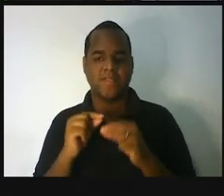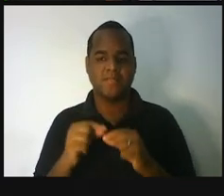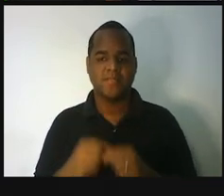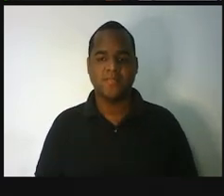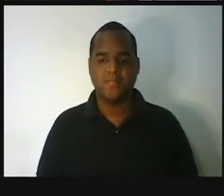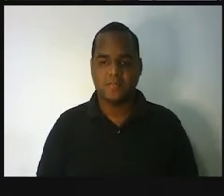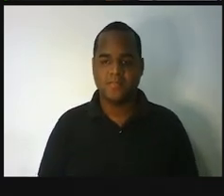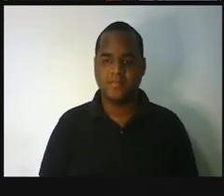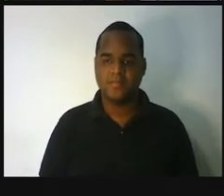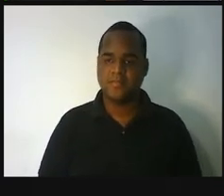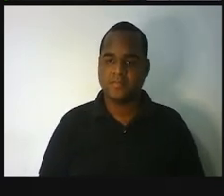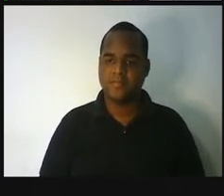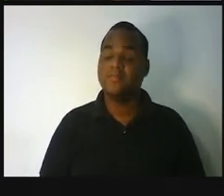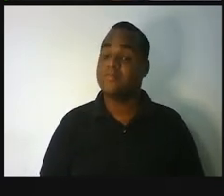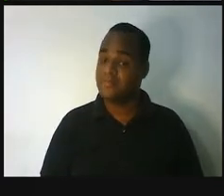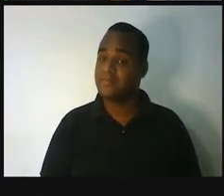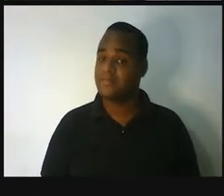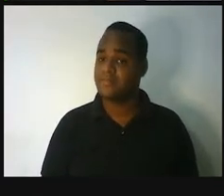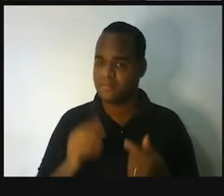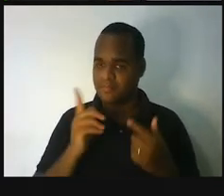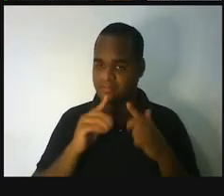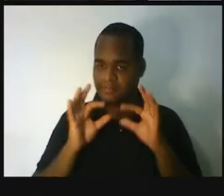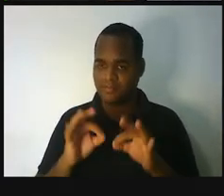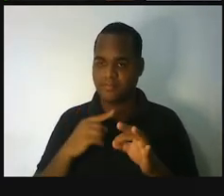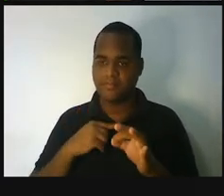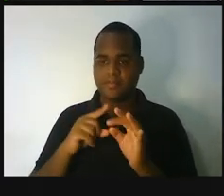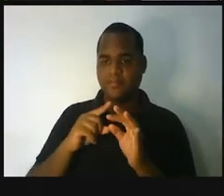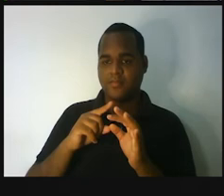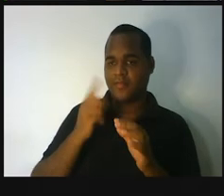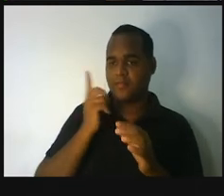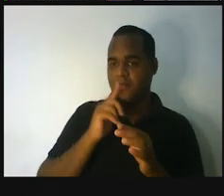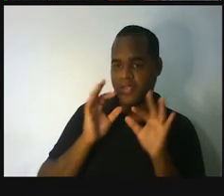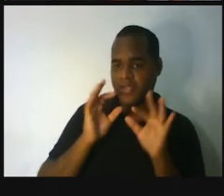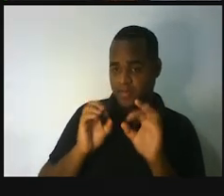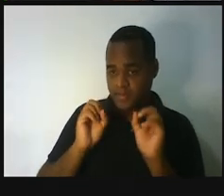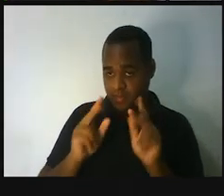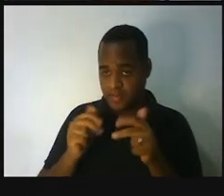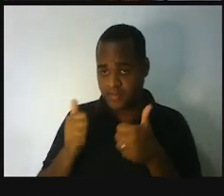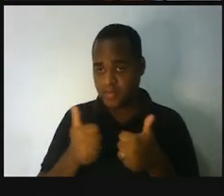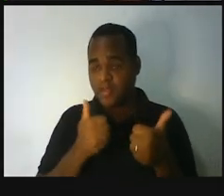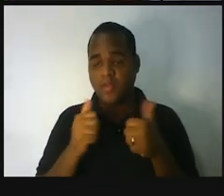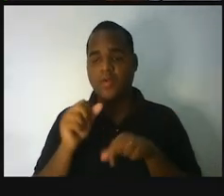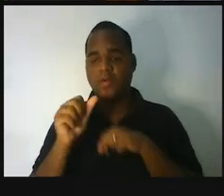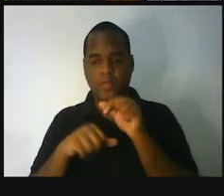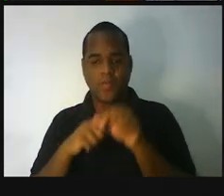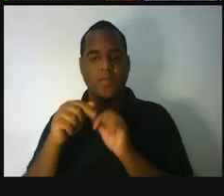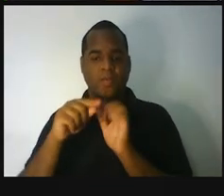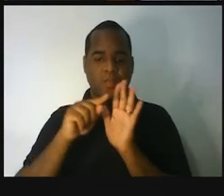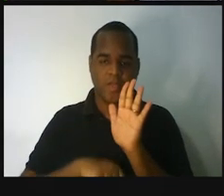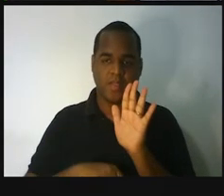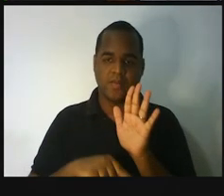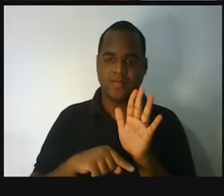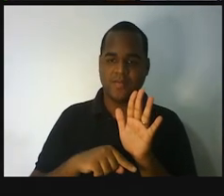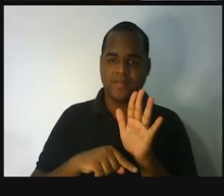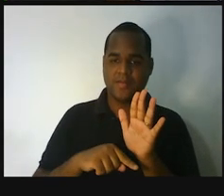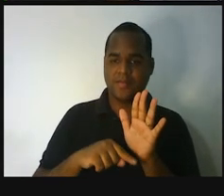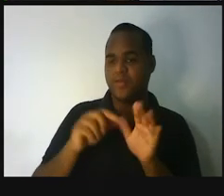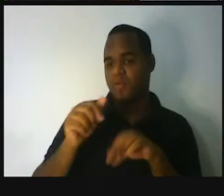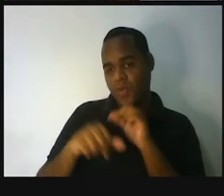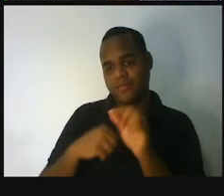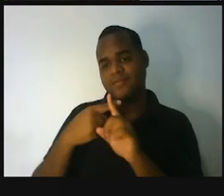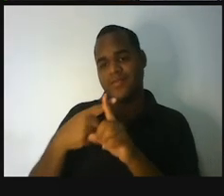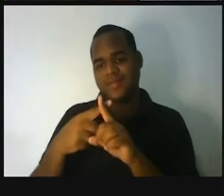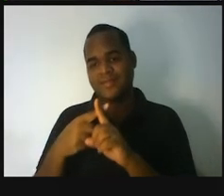todas as vezes que você quiser saber se uma conta de menos está certa, você usa a operação inversa que é a conta de mais.